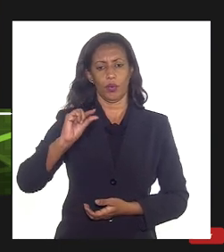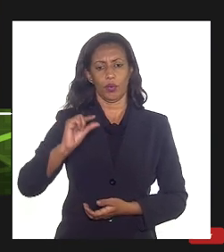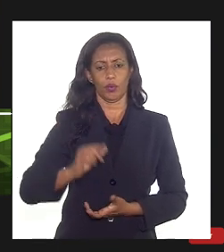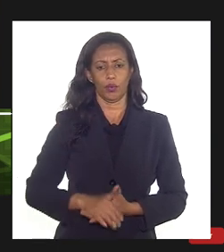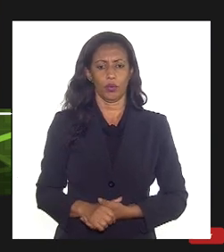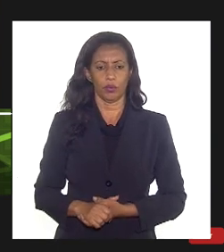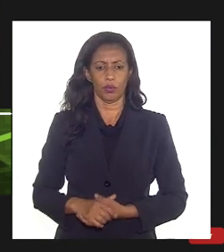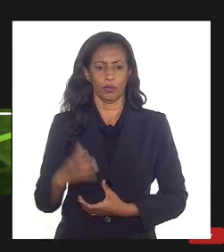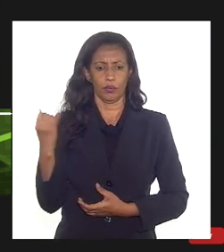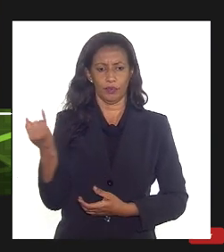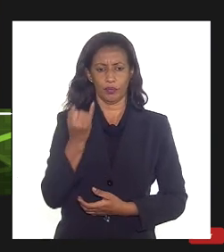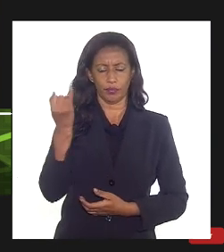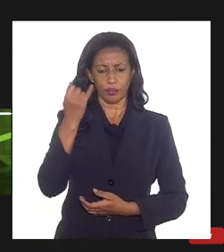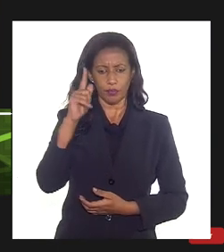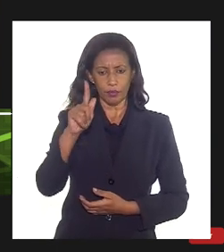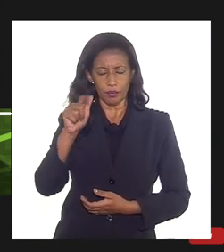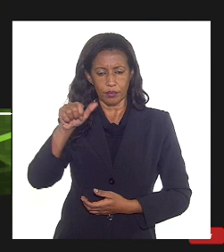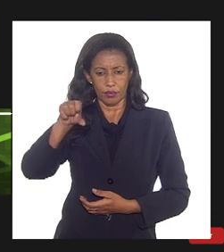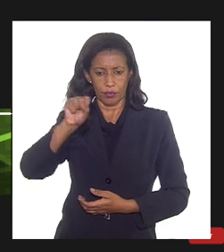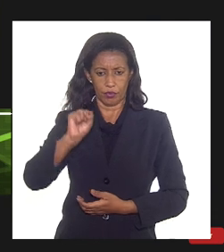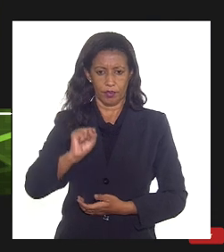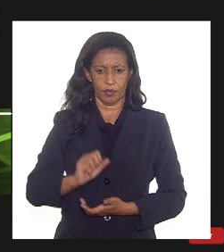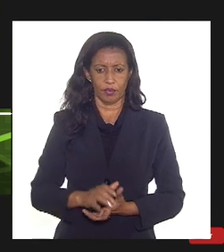aqui na recuperação